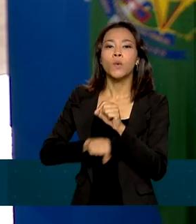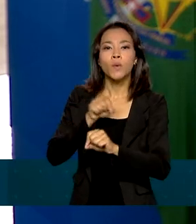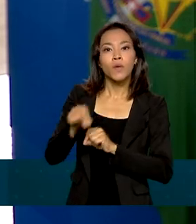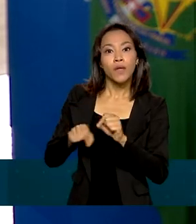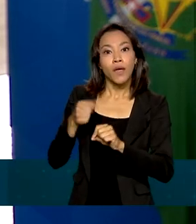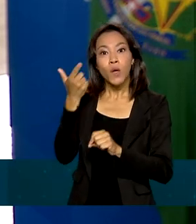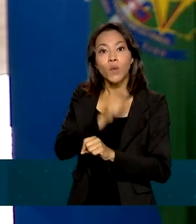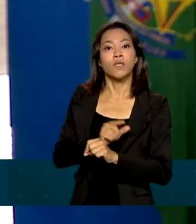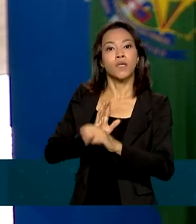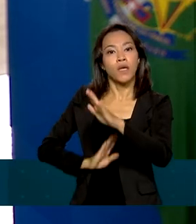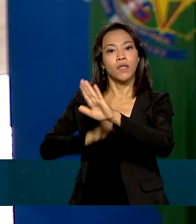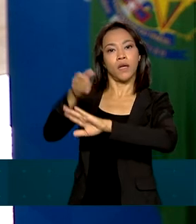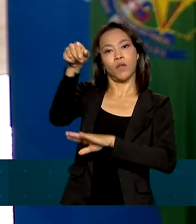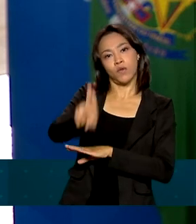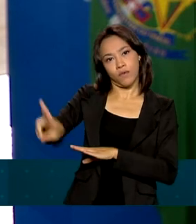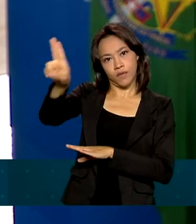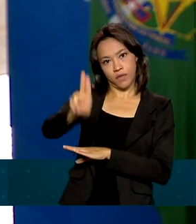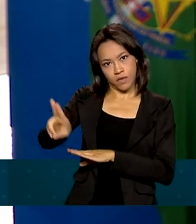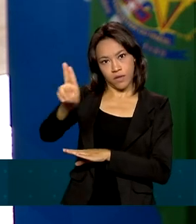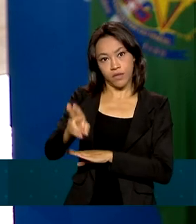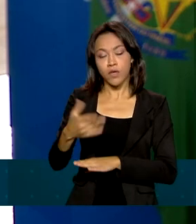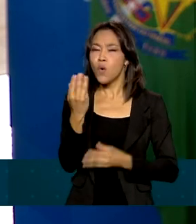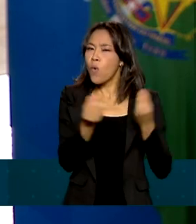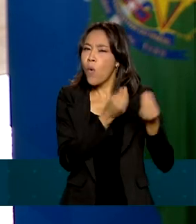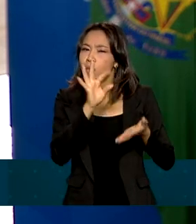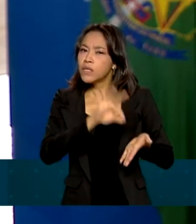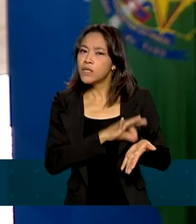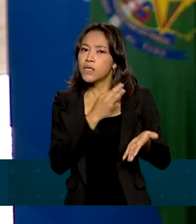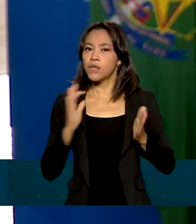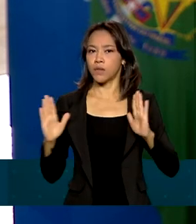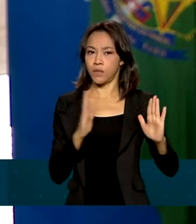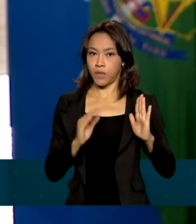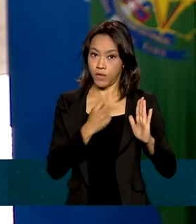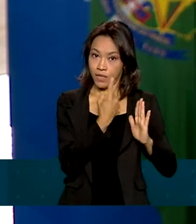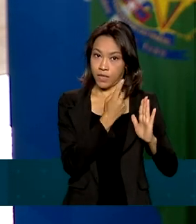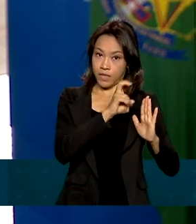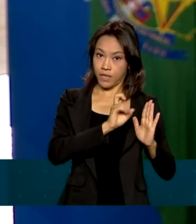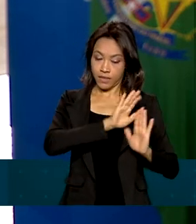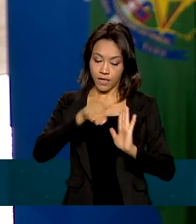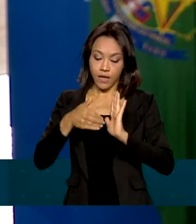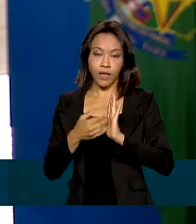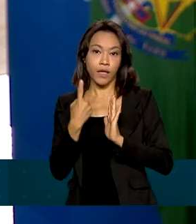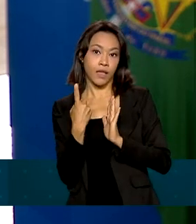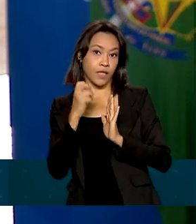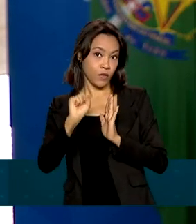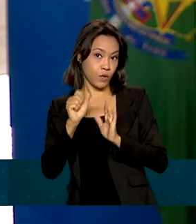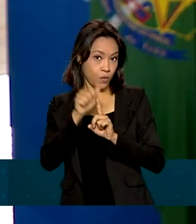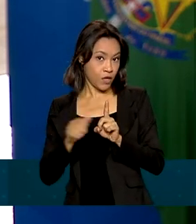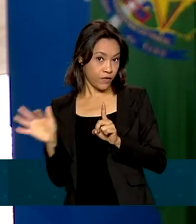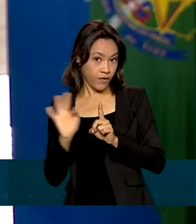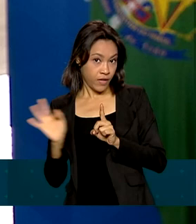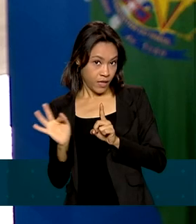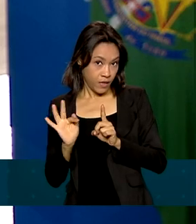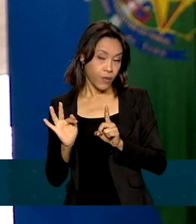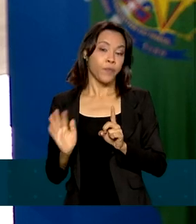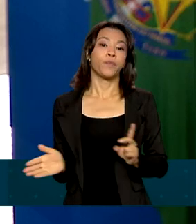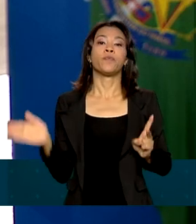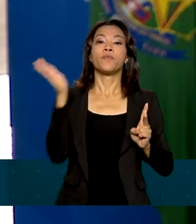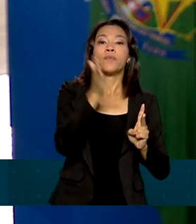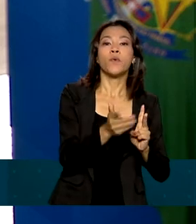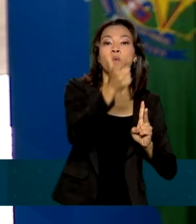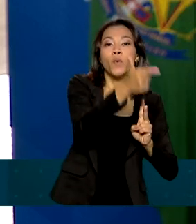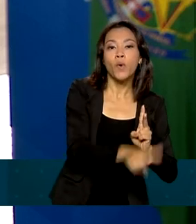ensino superior. As inscrições, nesse caso, devem ser feitas do dia 15 ao dia 18 de fevereiro. Já o prazo para o programa